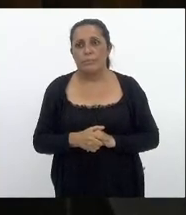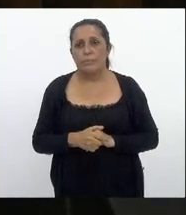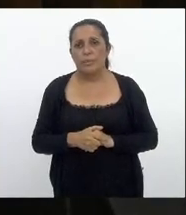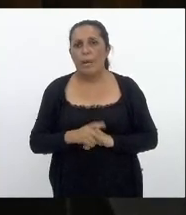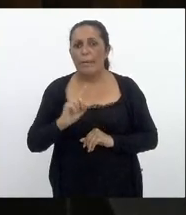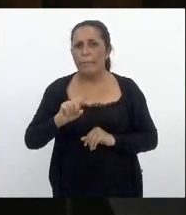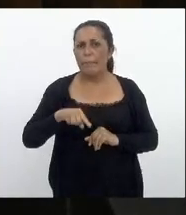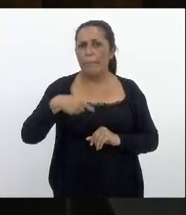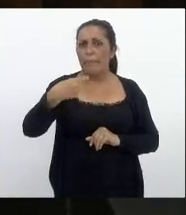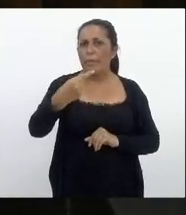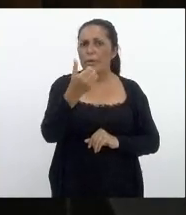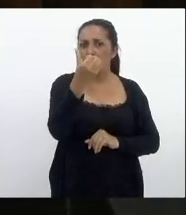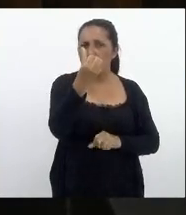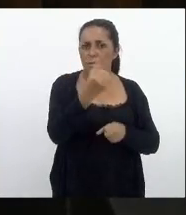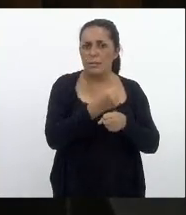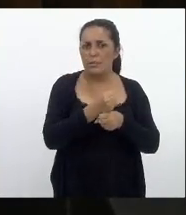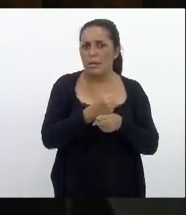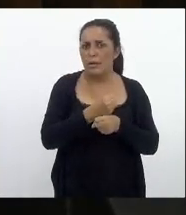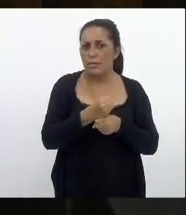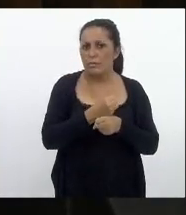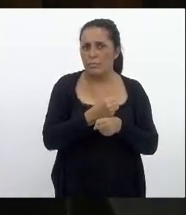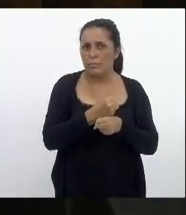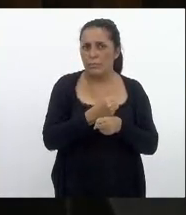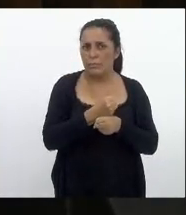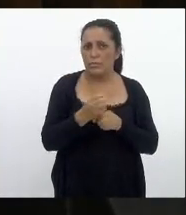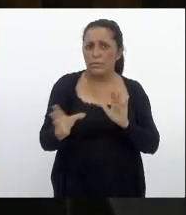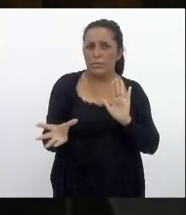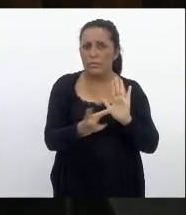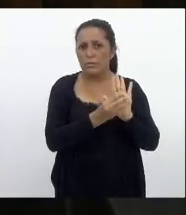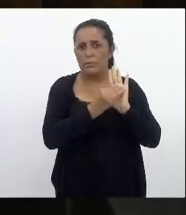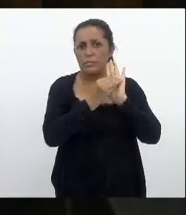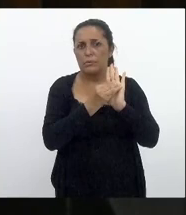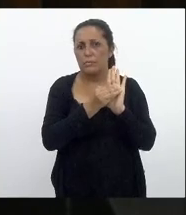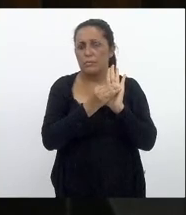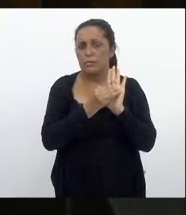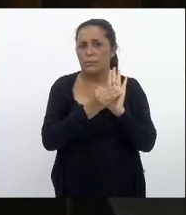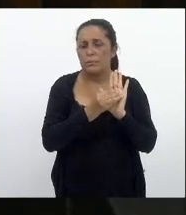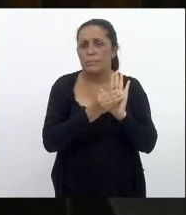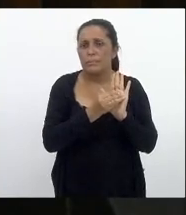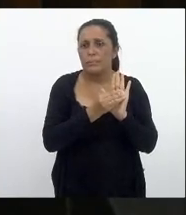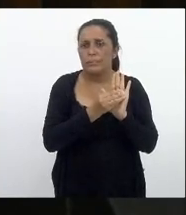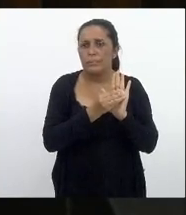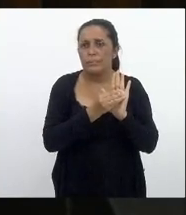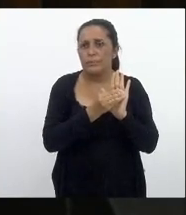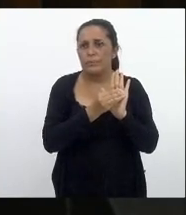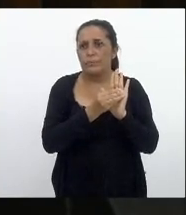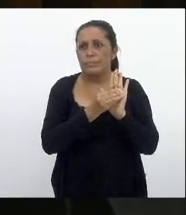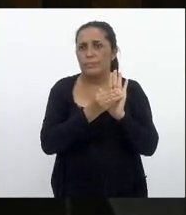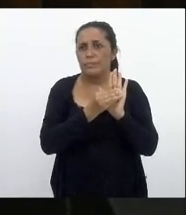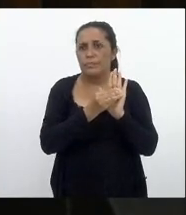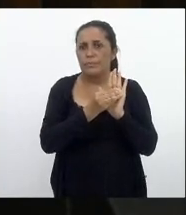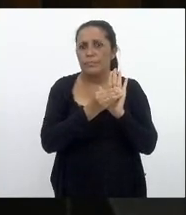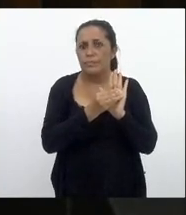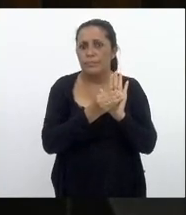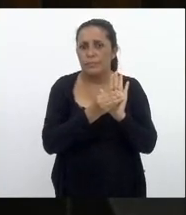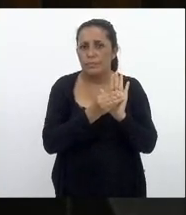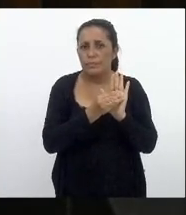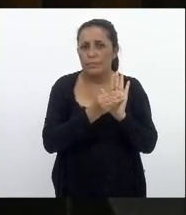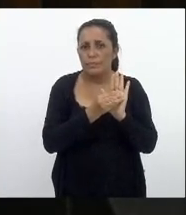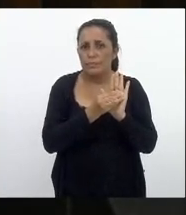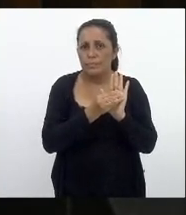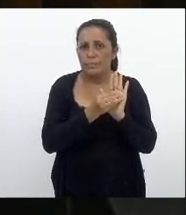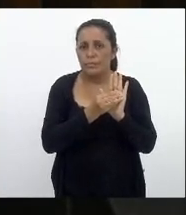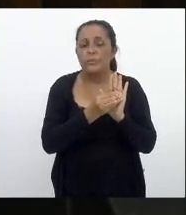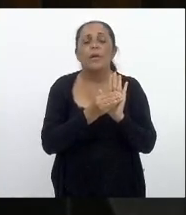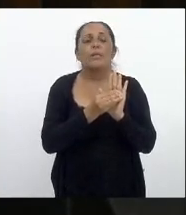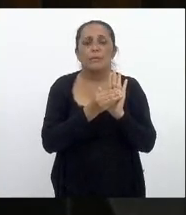posteriormente depois de seis anos da adesão desse dessa dessa renúncia